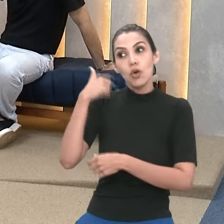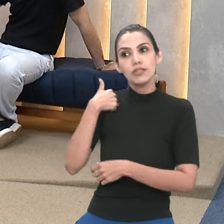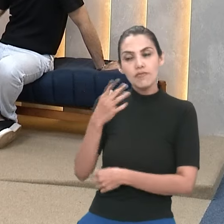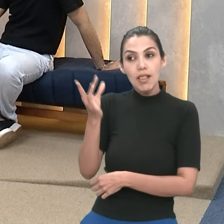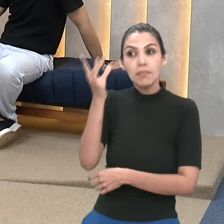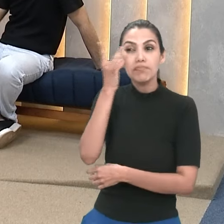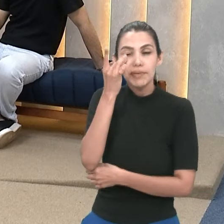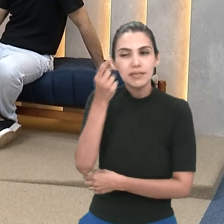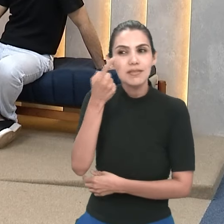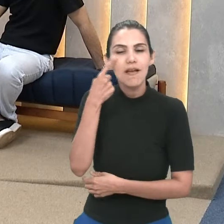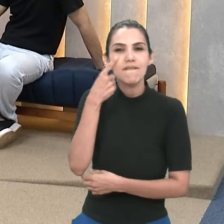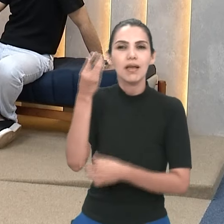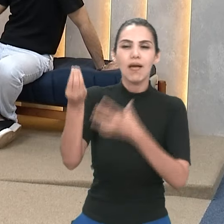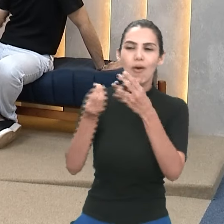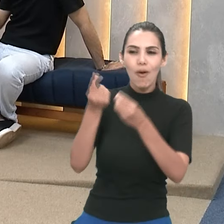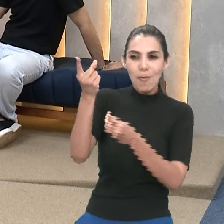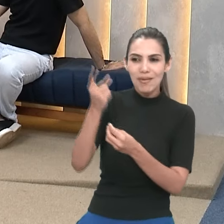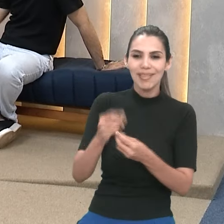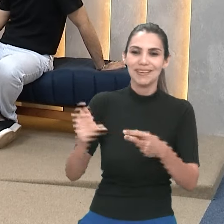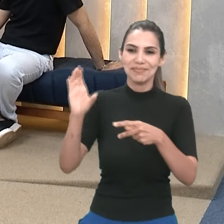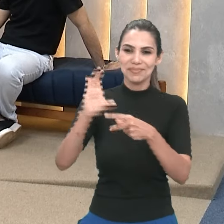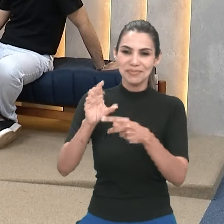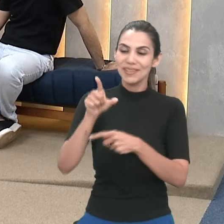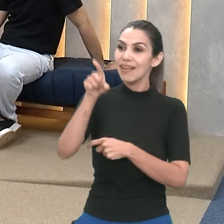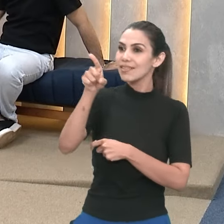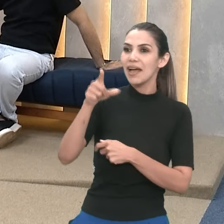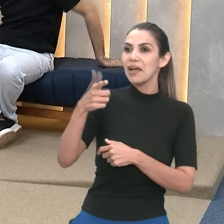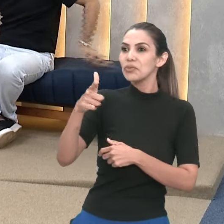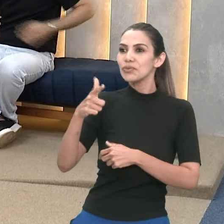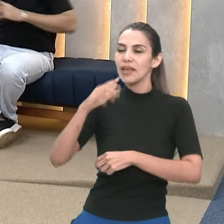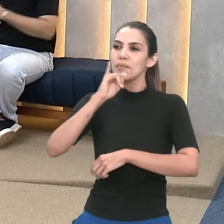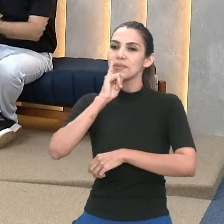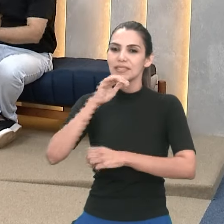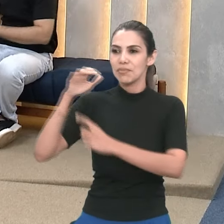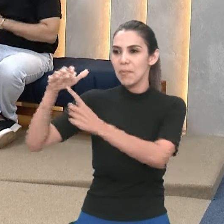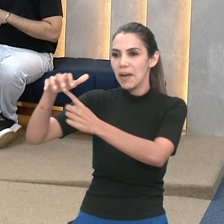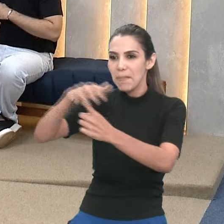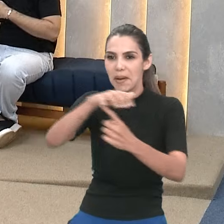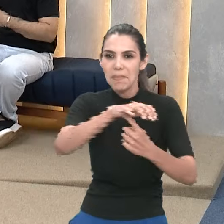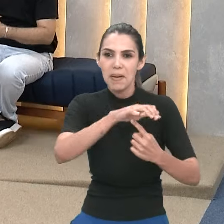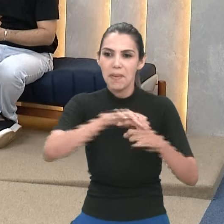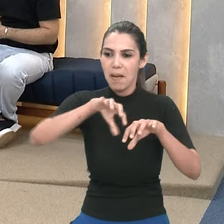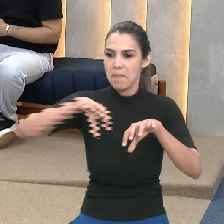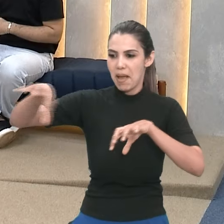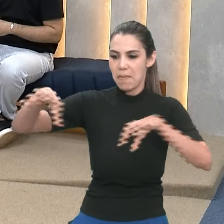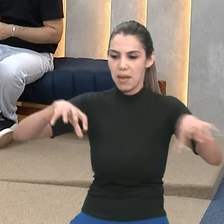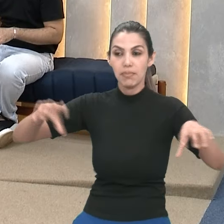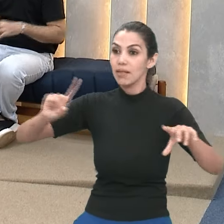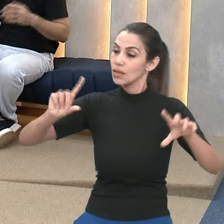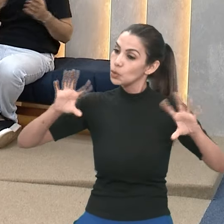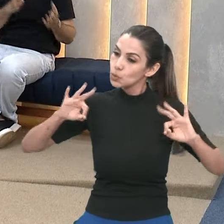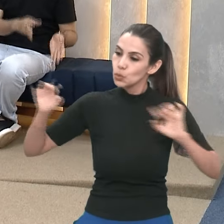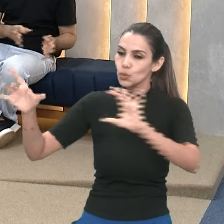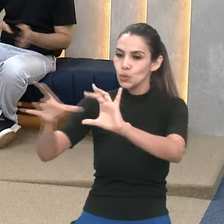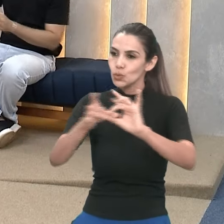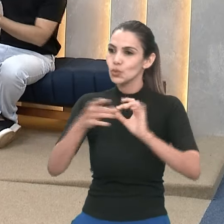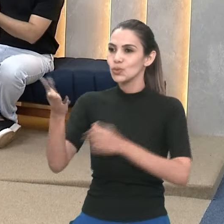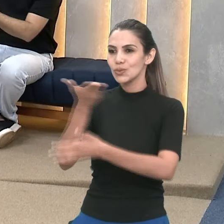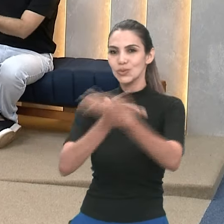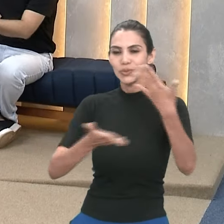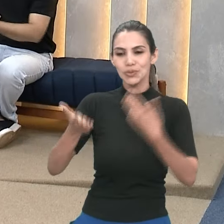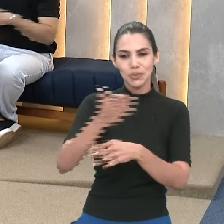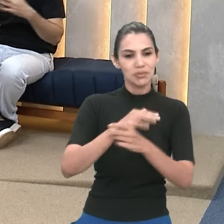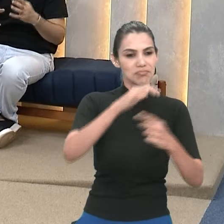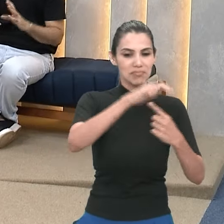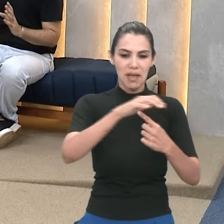estande, ele não tem aquela divisão de um estande pro outro. Então, acaba que todas as áreas estão conectadas ali, né, você sai de um estande,